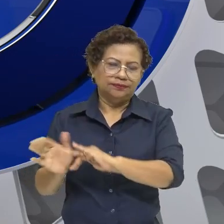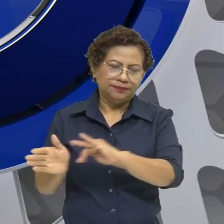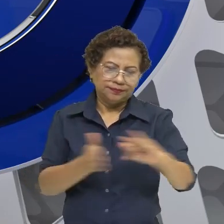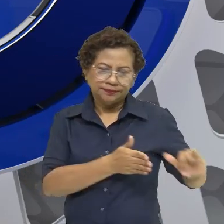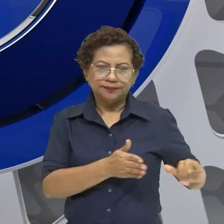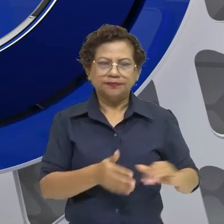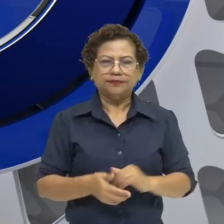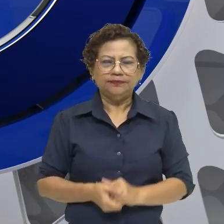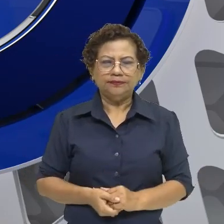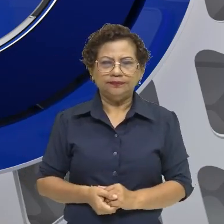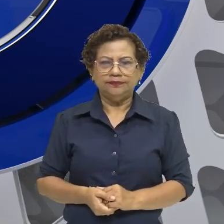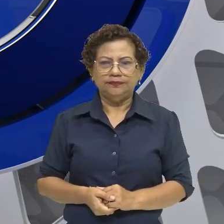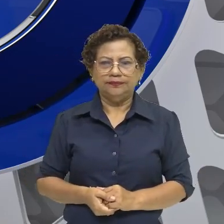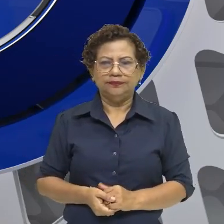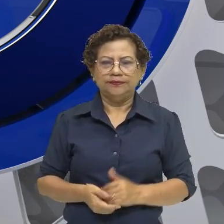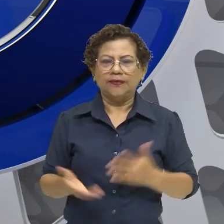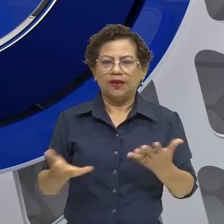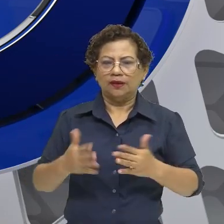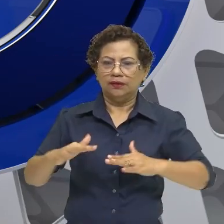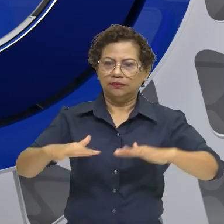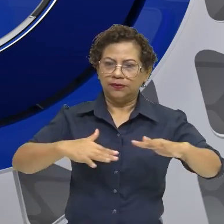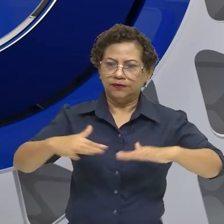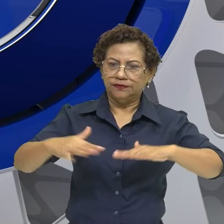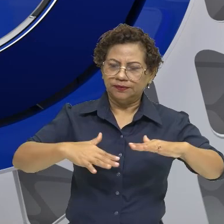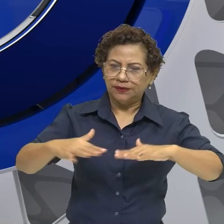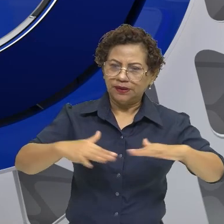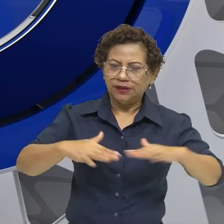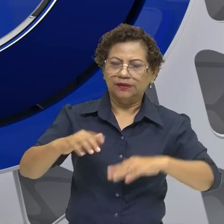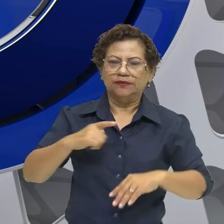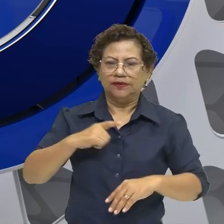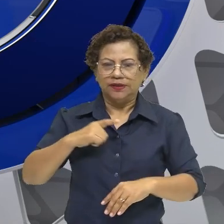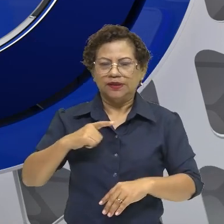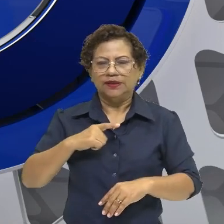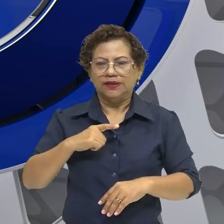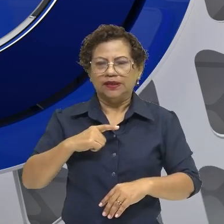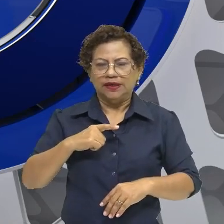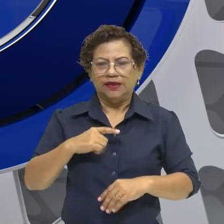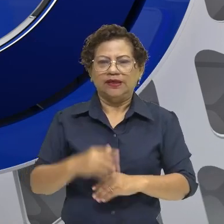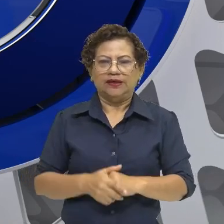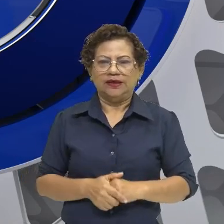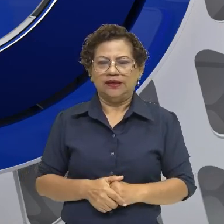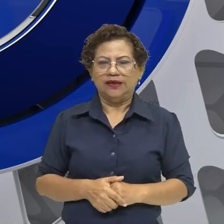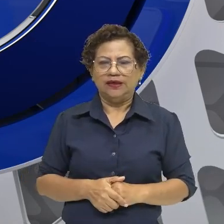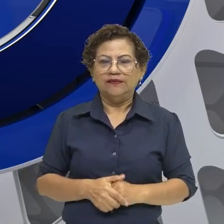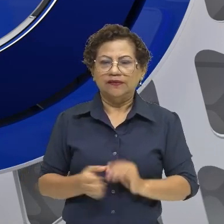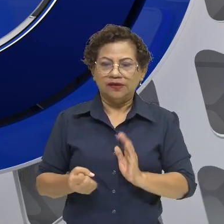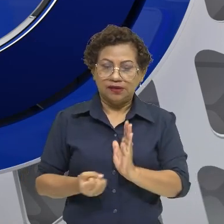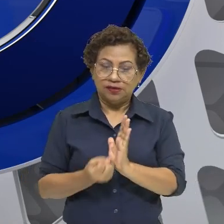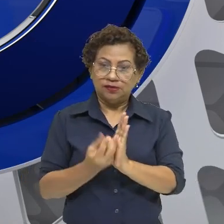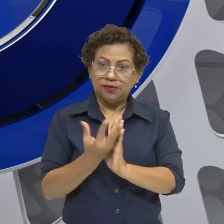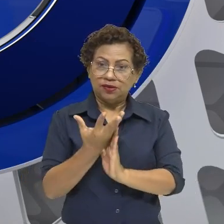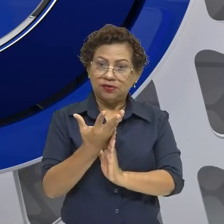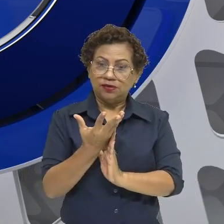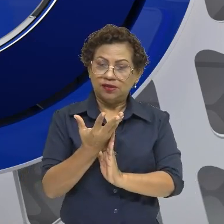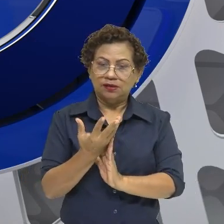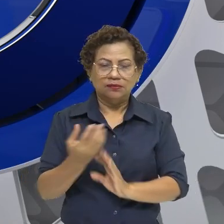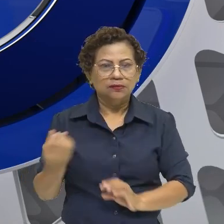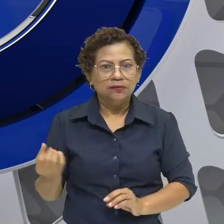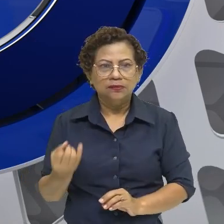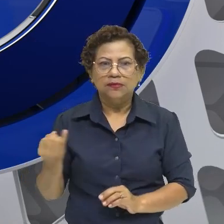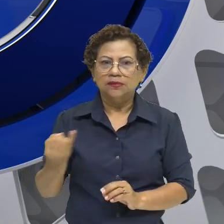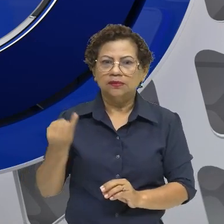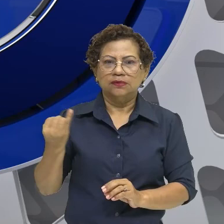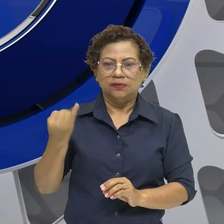passamos para um movimento, uma vanguarda da arte que é denominada expressionismo. O expressionismo,